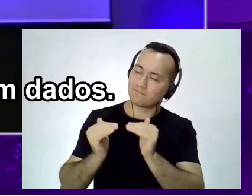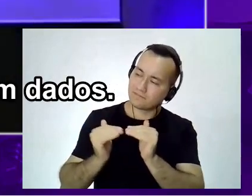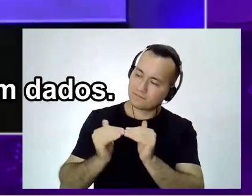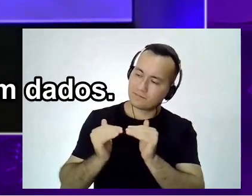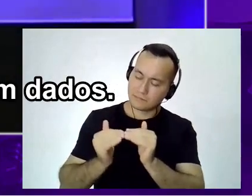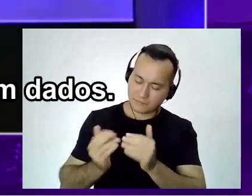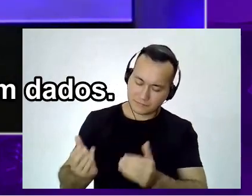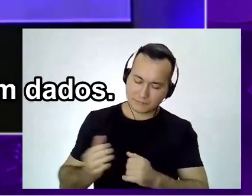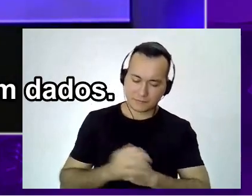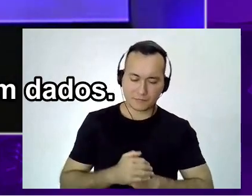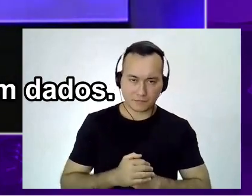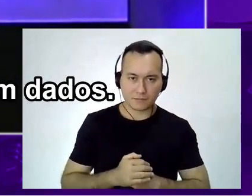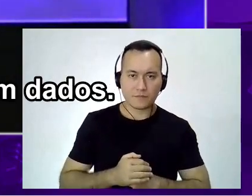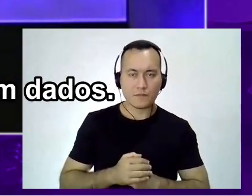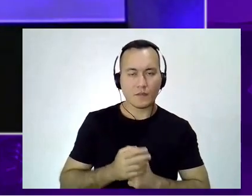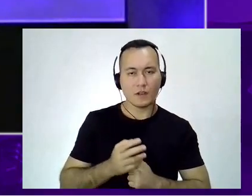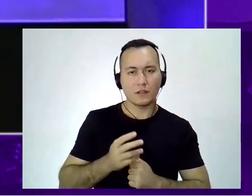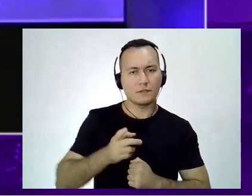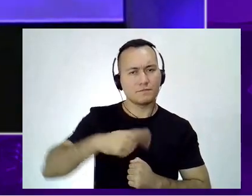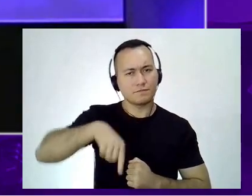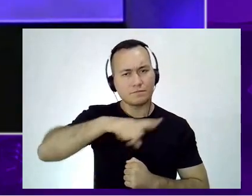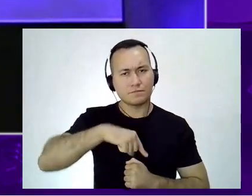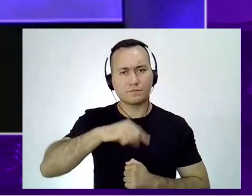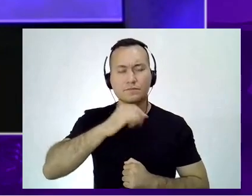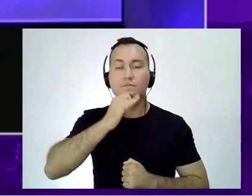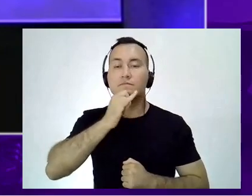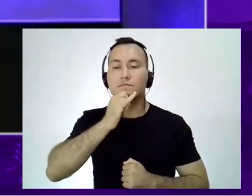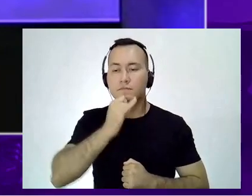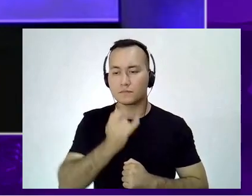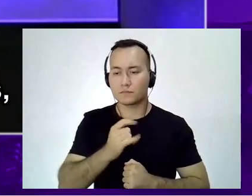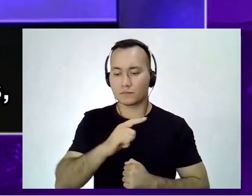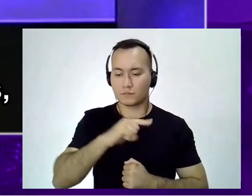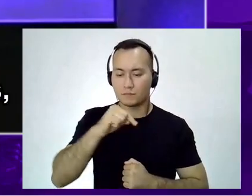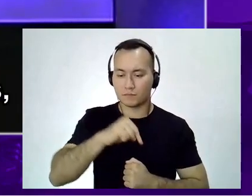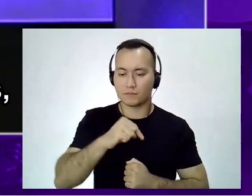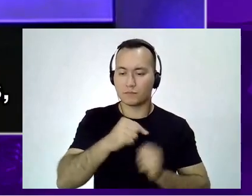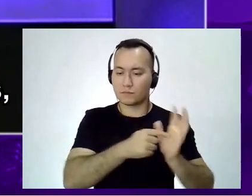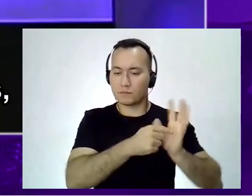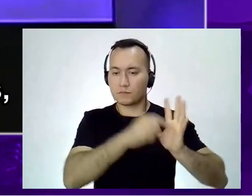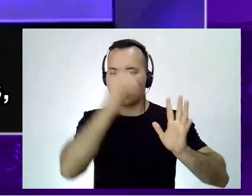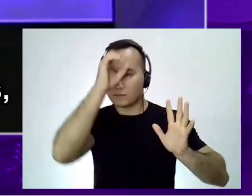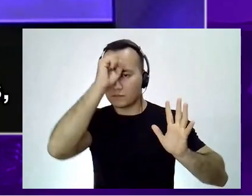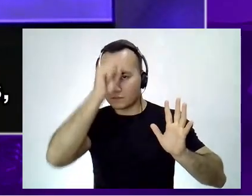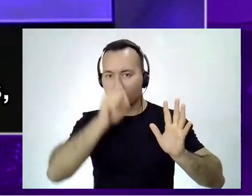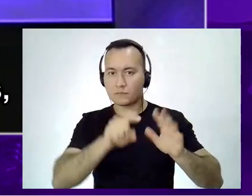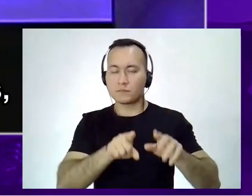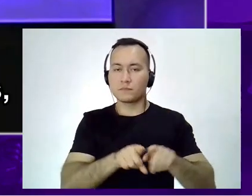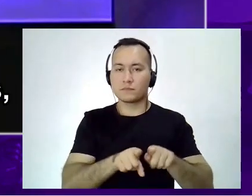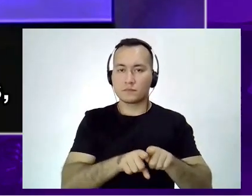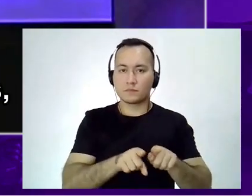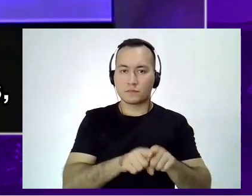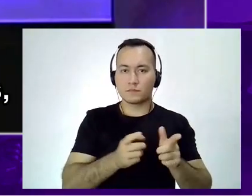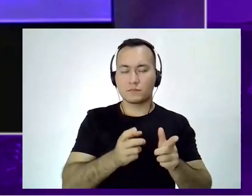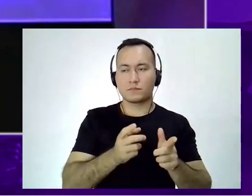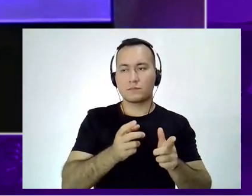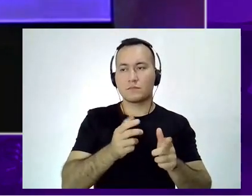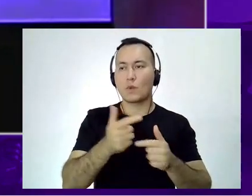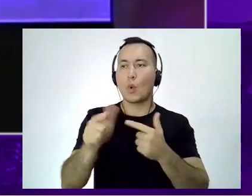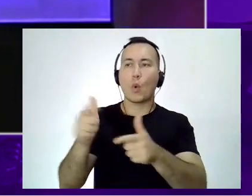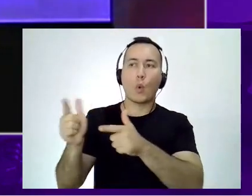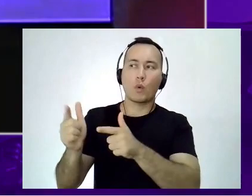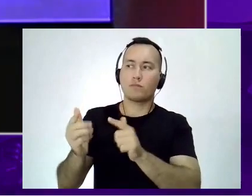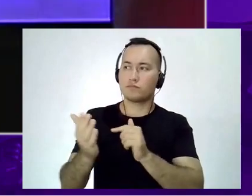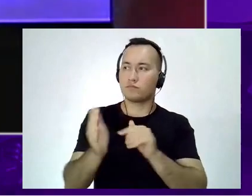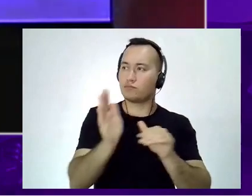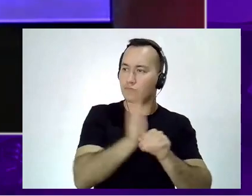tem machine learning, a gente tem inteligência artificial é porque a gente tem dados, né? E a quantidade de dados é cada vez maior. Então, realmente a gente precisa ter